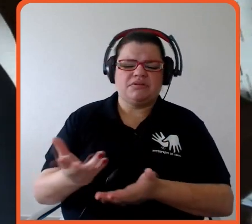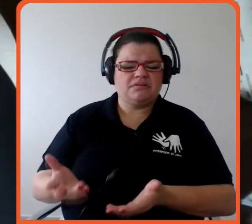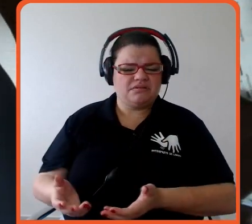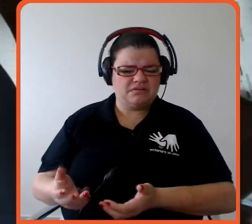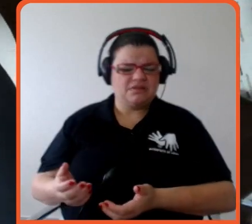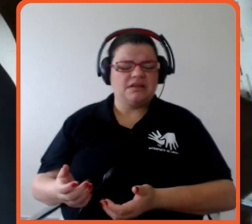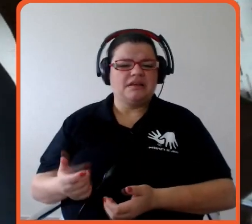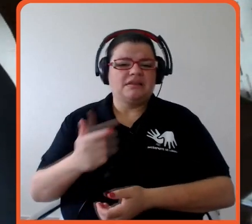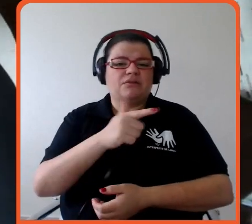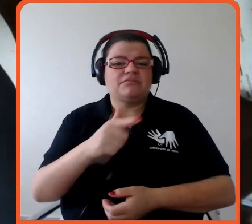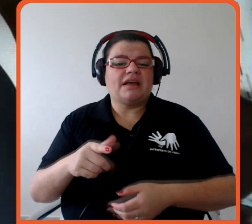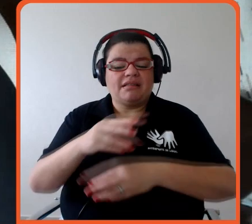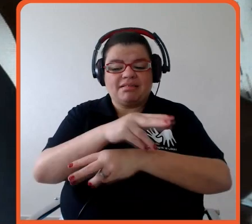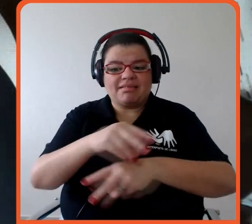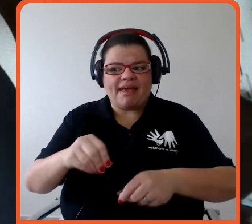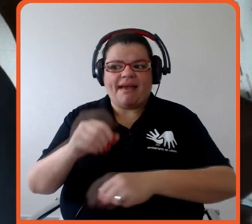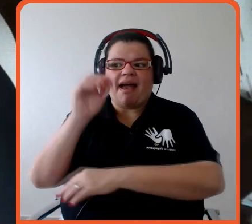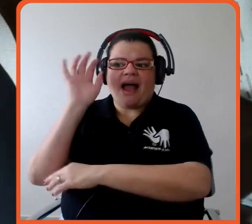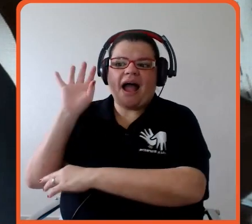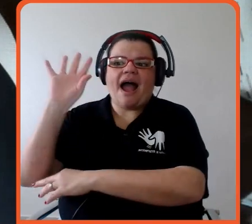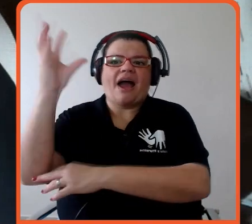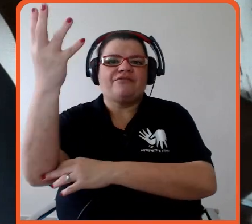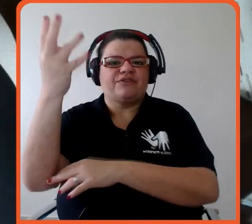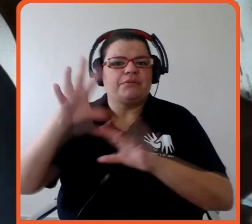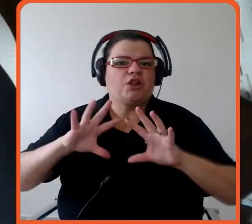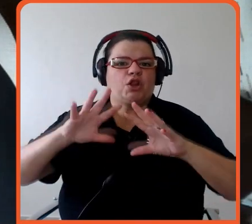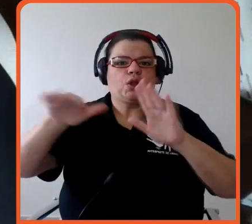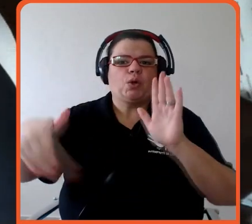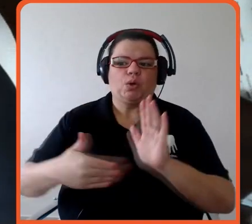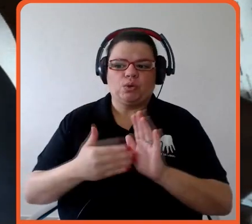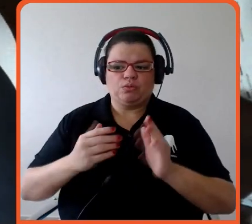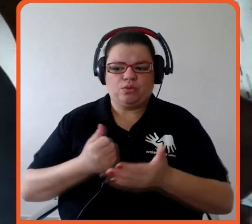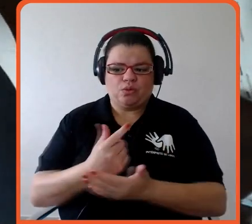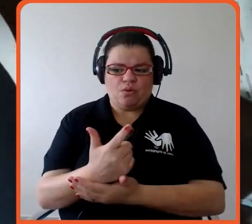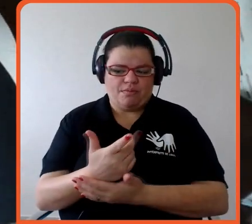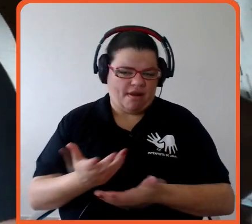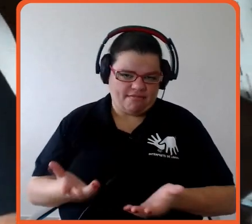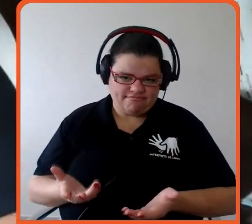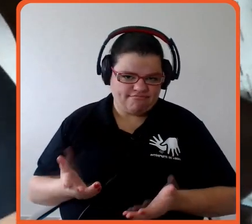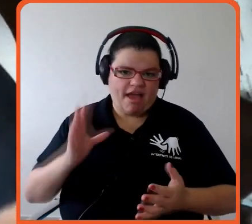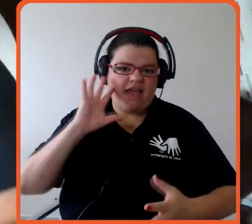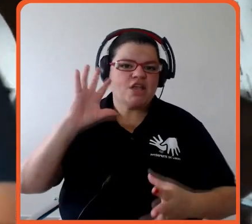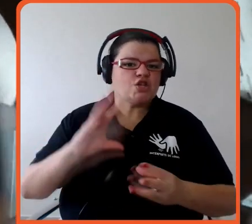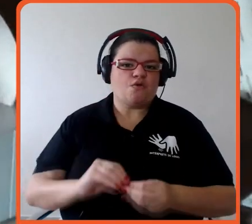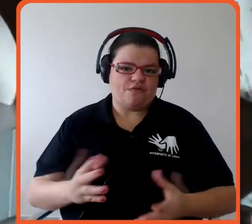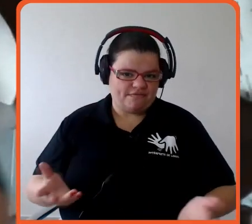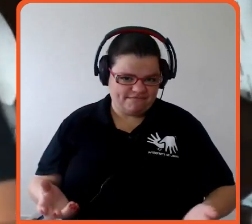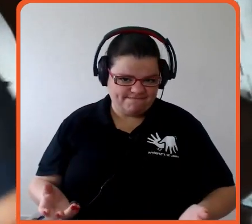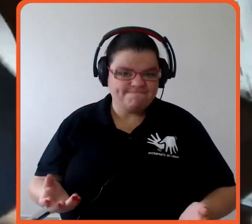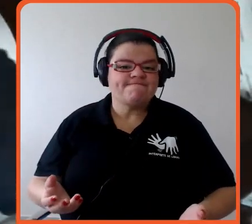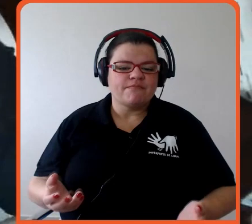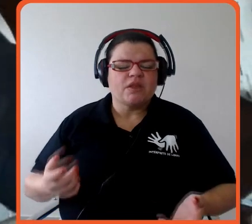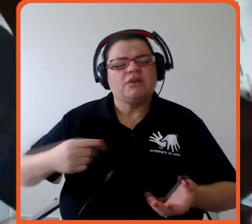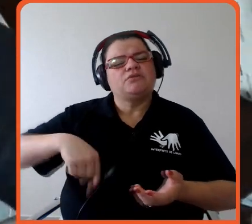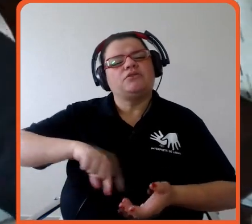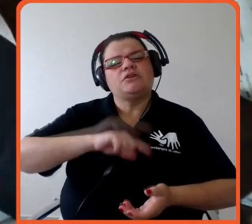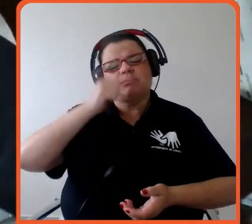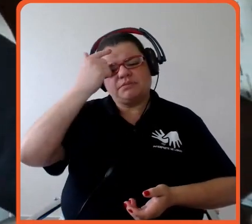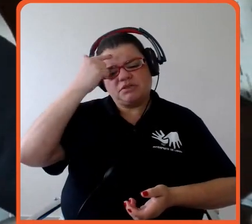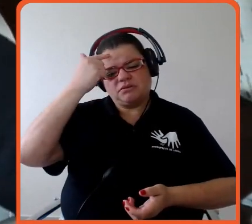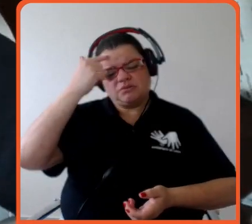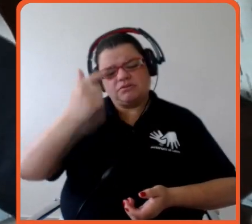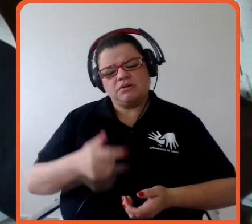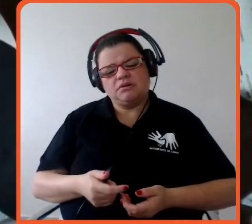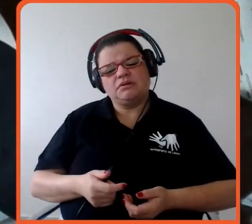simplesmente comprar crédito e o problema está resolvido e o que a gente pensou para fazer diferente é justamente